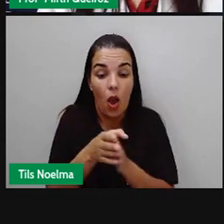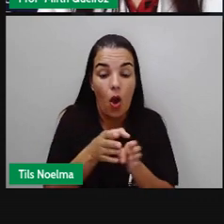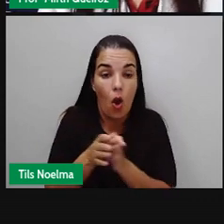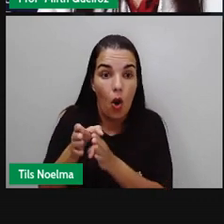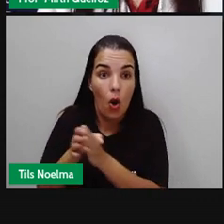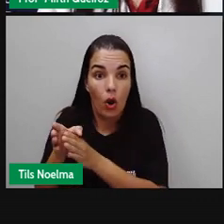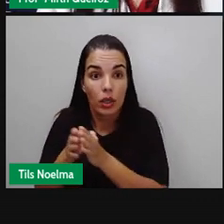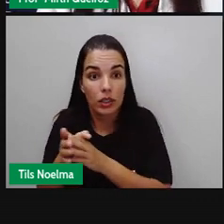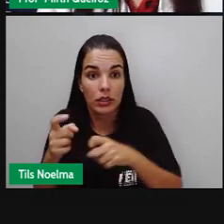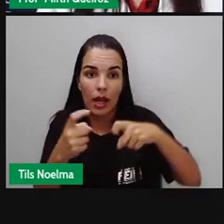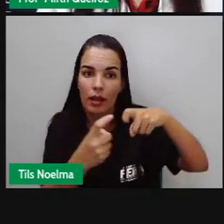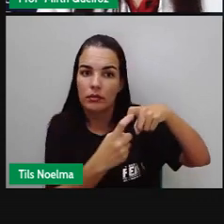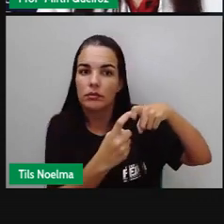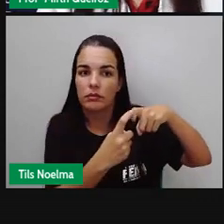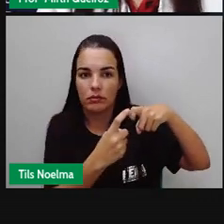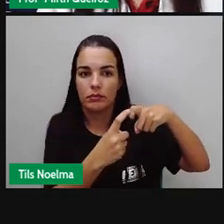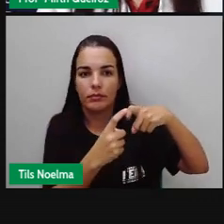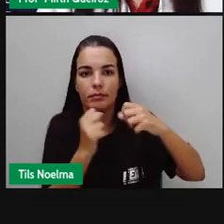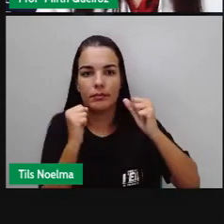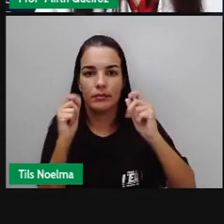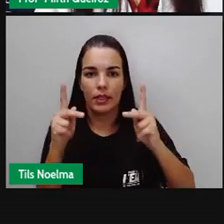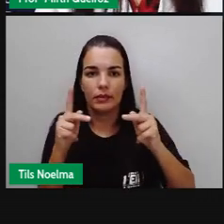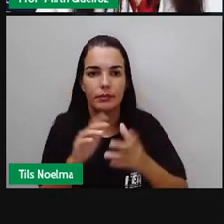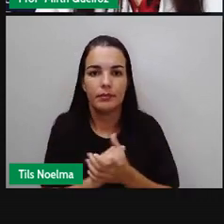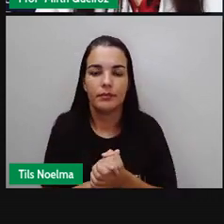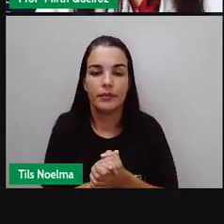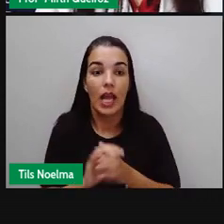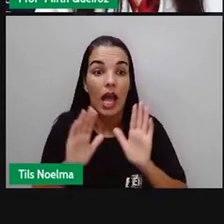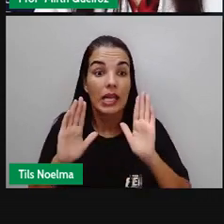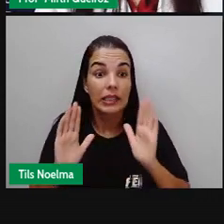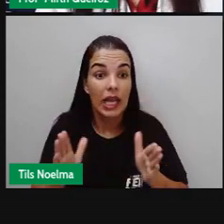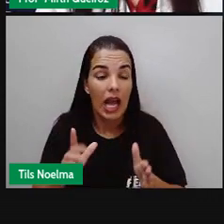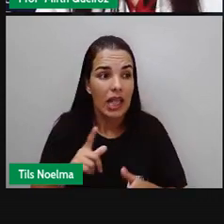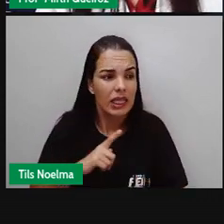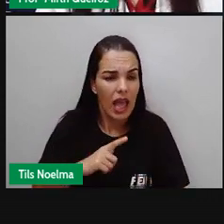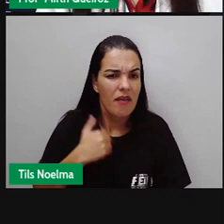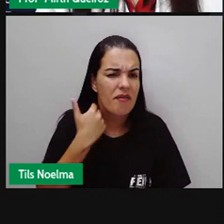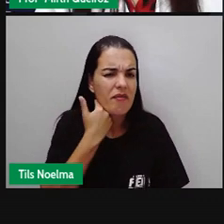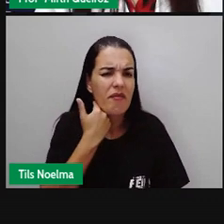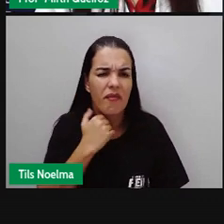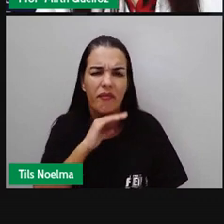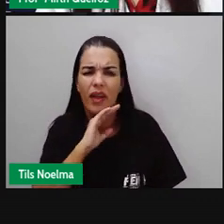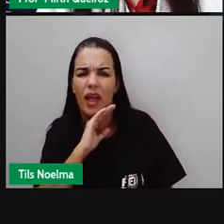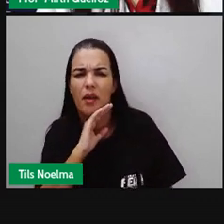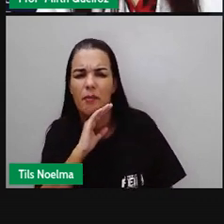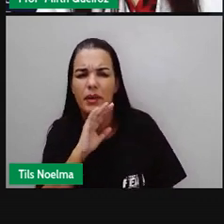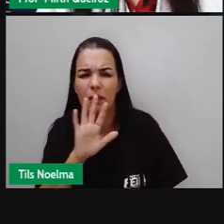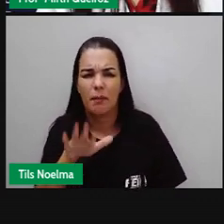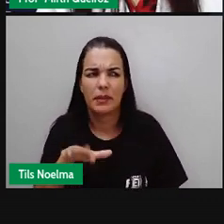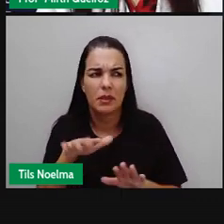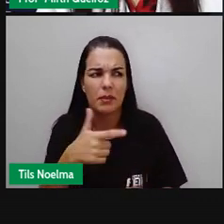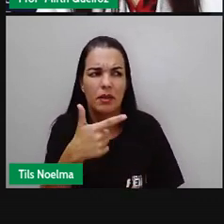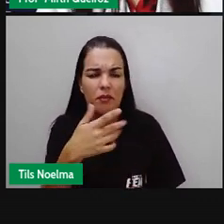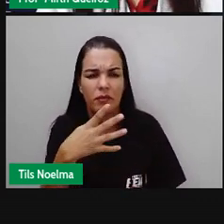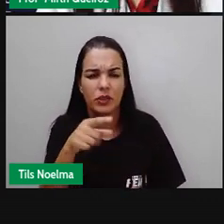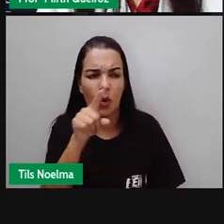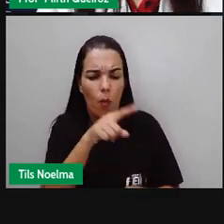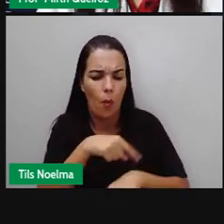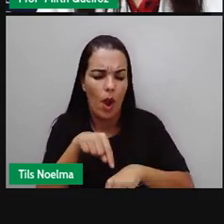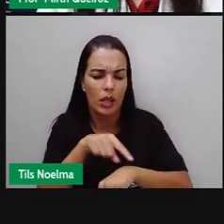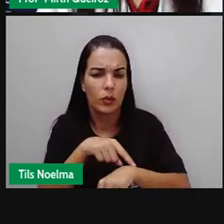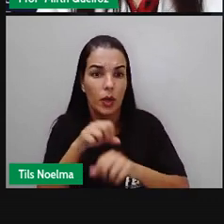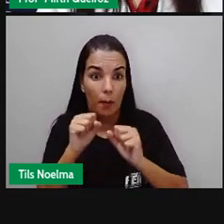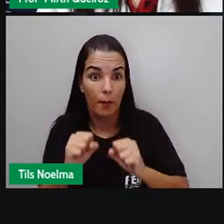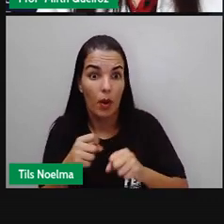receber aí as orientações. Quem está ou esteve com febre nas últimas 24 horas, pode se